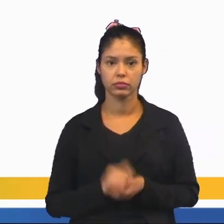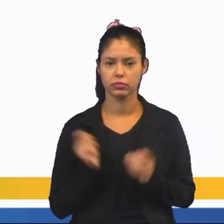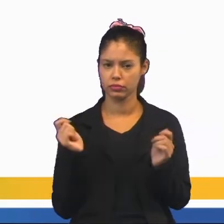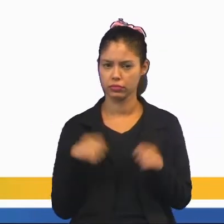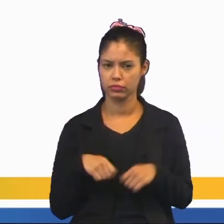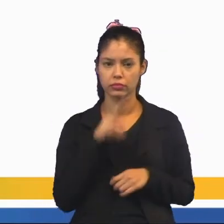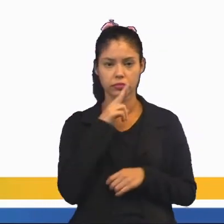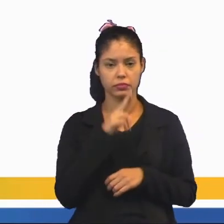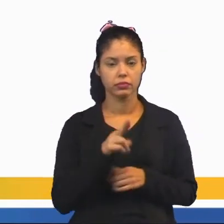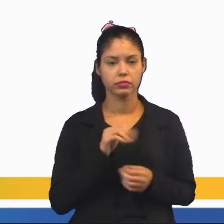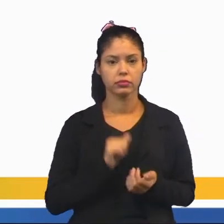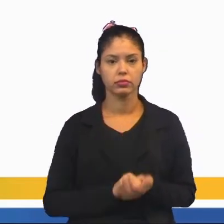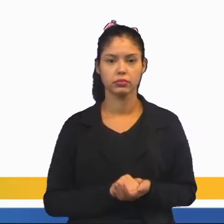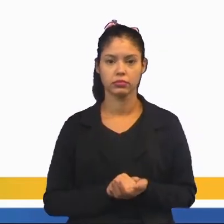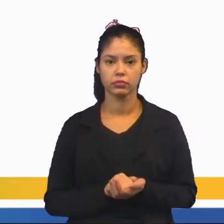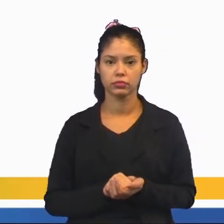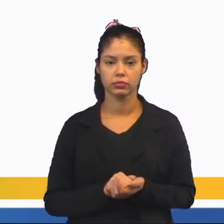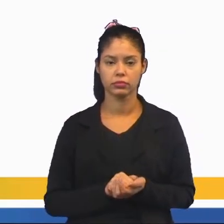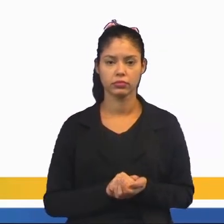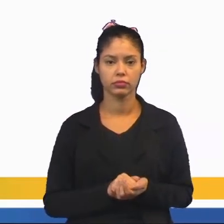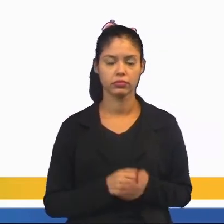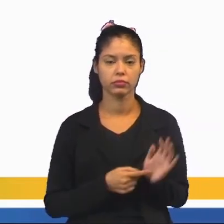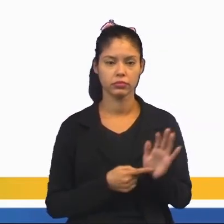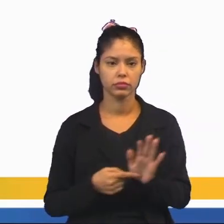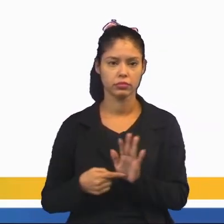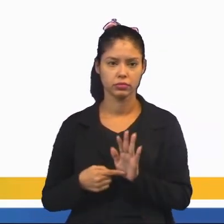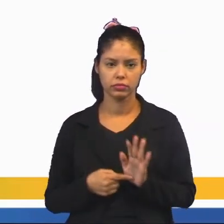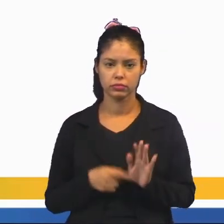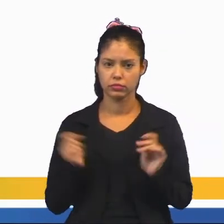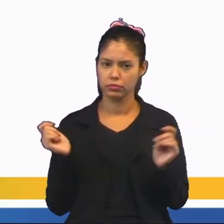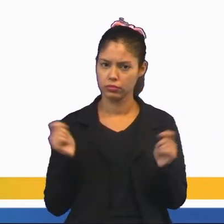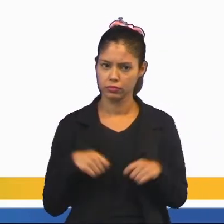as possibilidades de resultados?